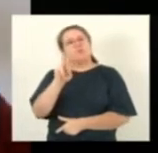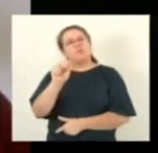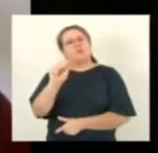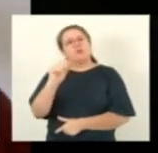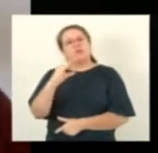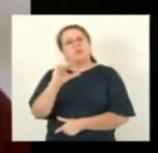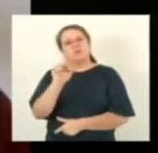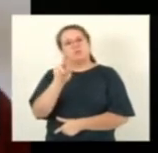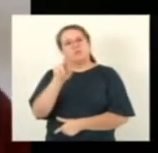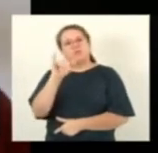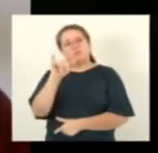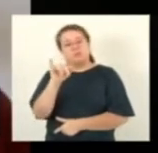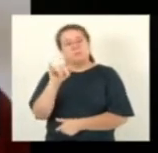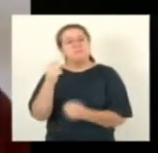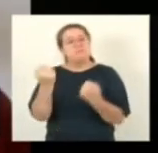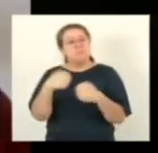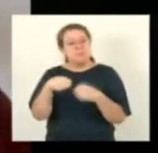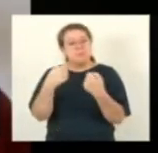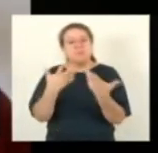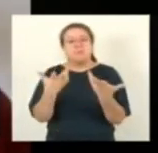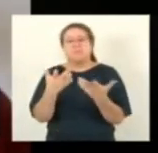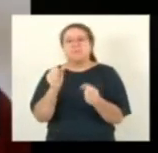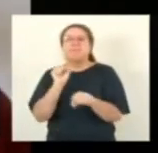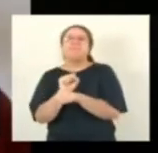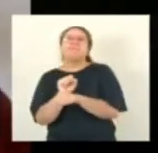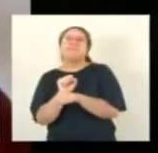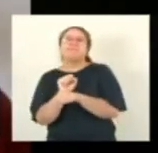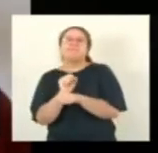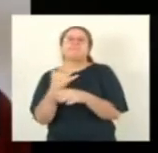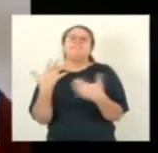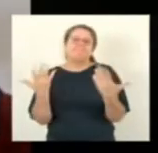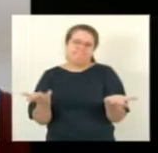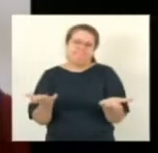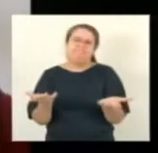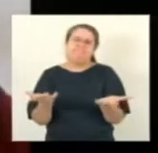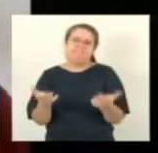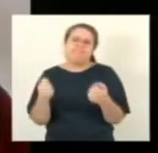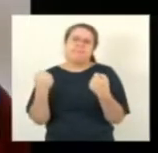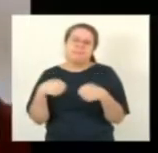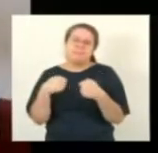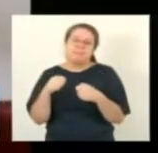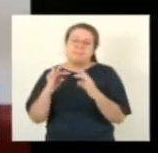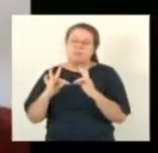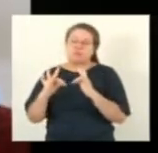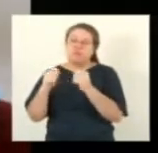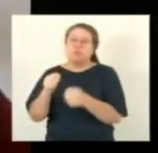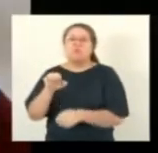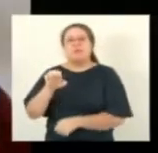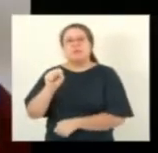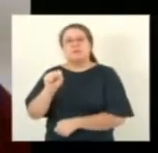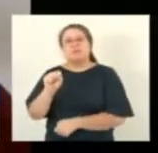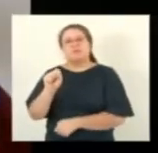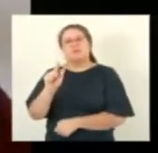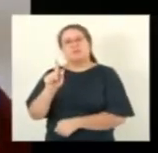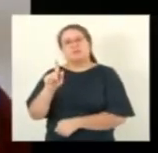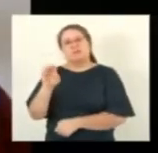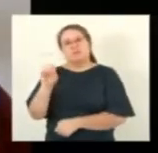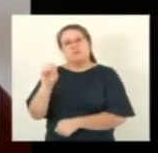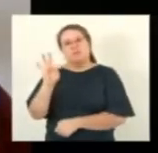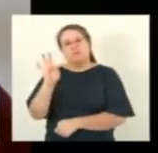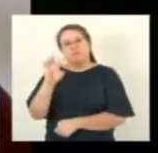funcionar, temos que fazer todas as ligações do esgoto de toda a cidade. É uma das poucas cidades,